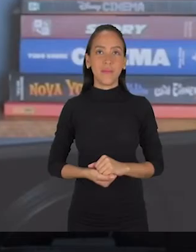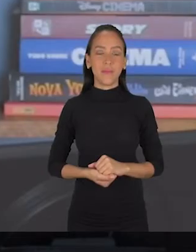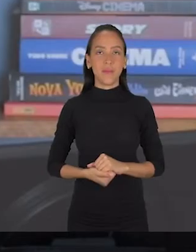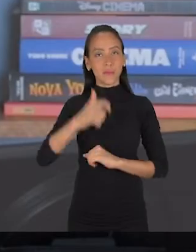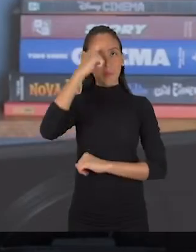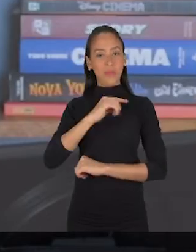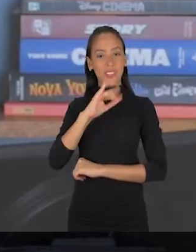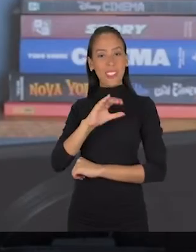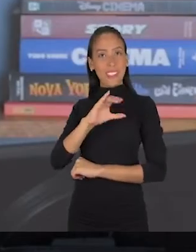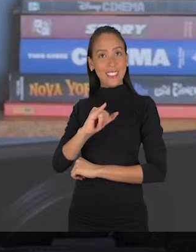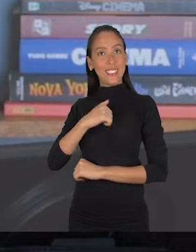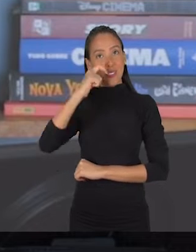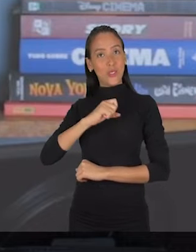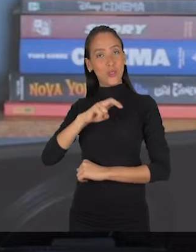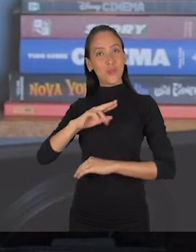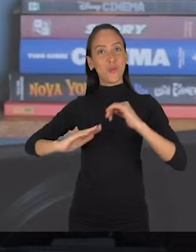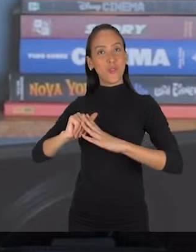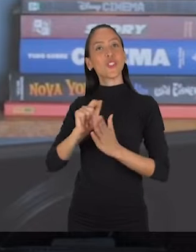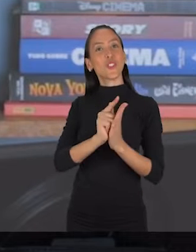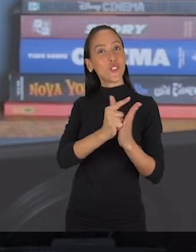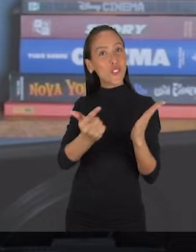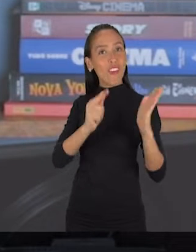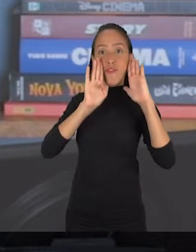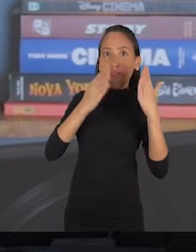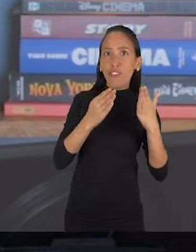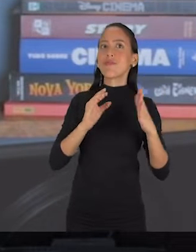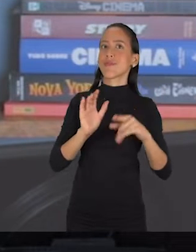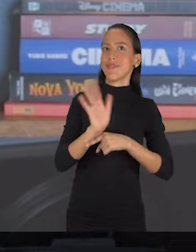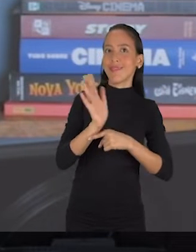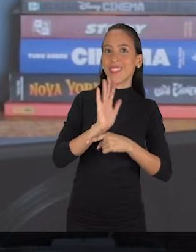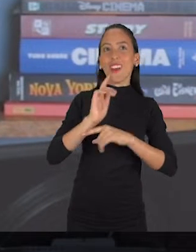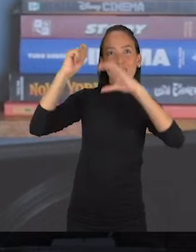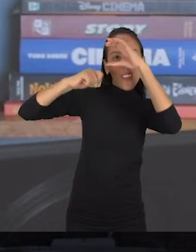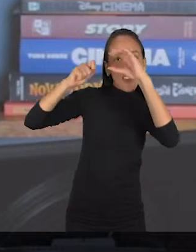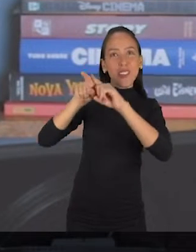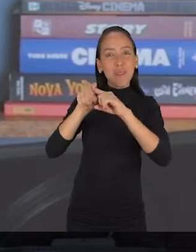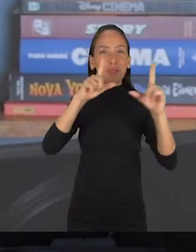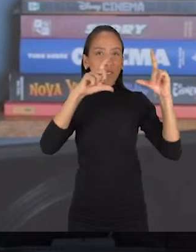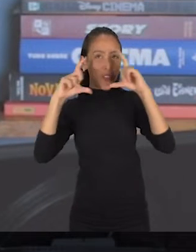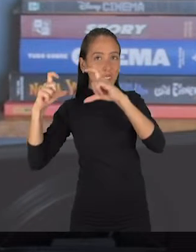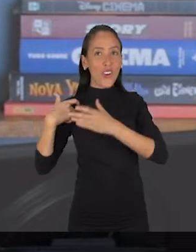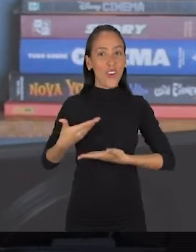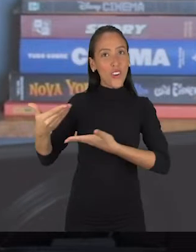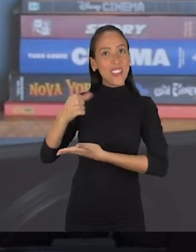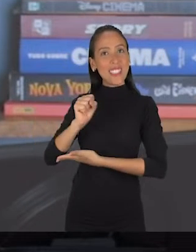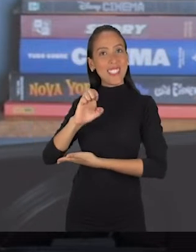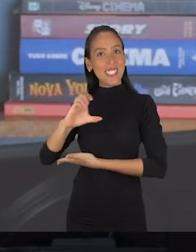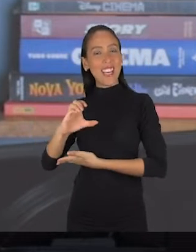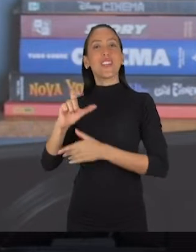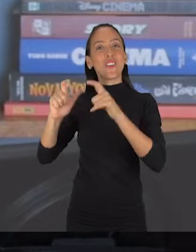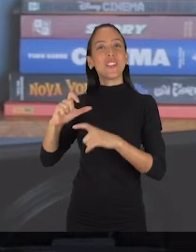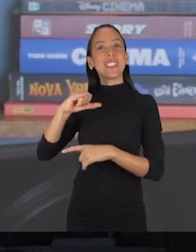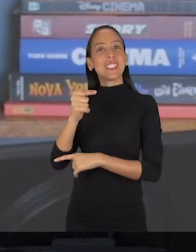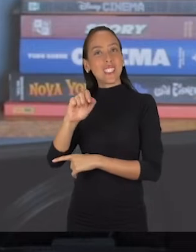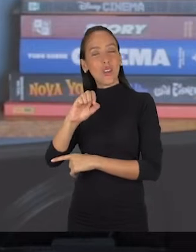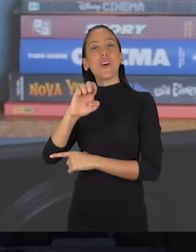Eu sou Tice Schwartz, jornalista, especialista em cinema, vídeo e fotografia e fui convidada pelo Sesc São José dos Campos junto com